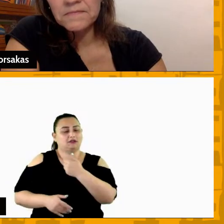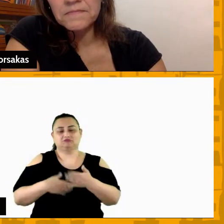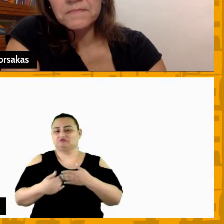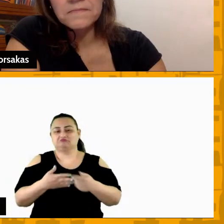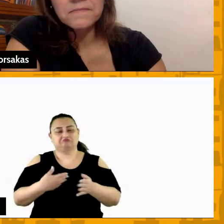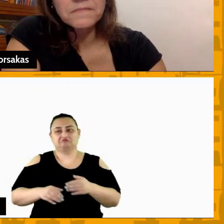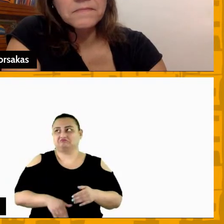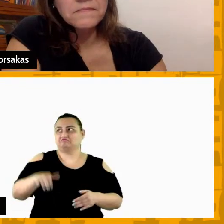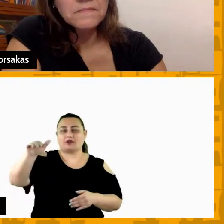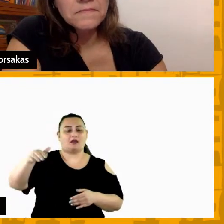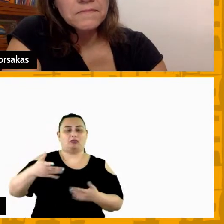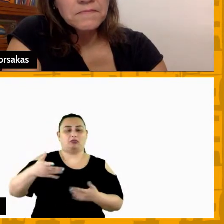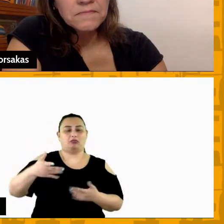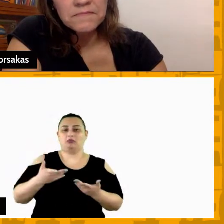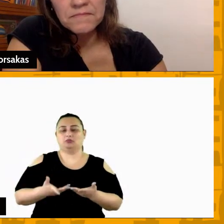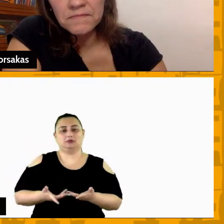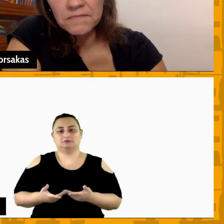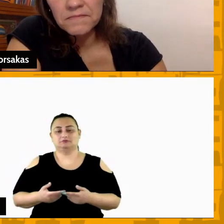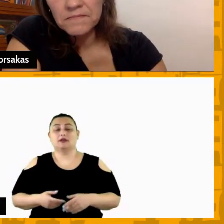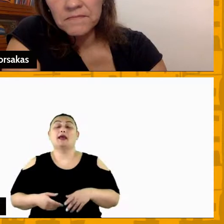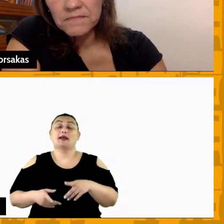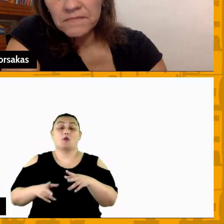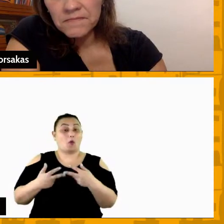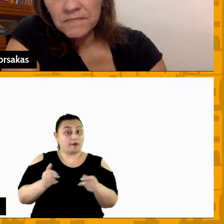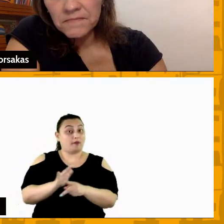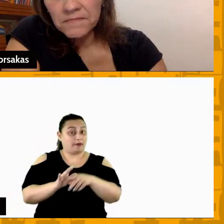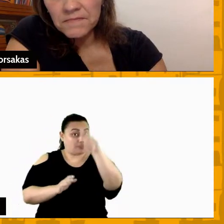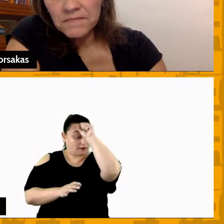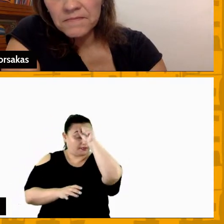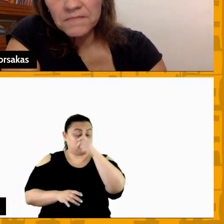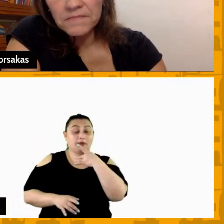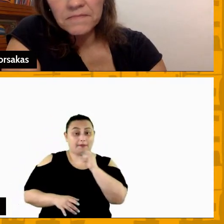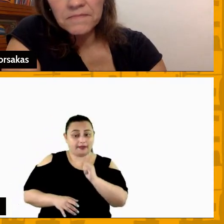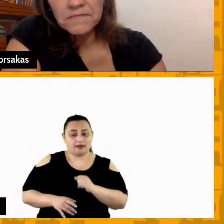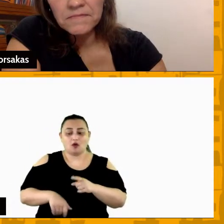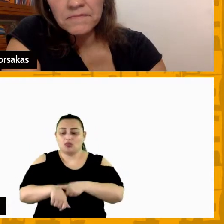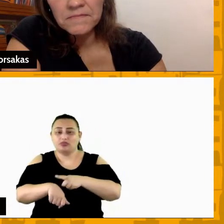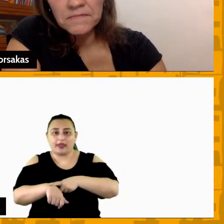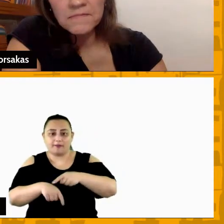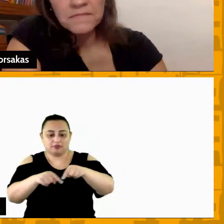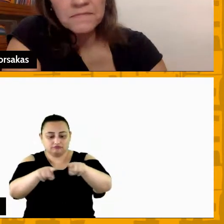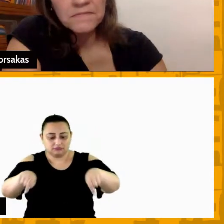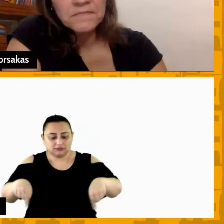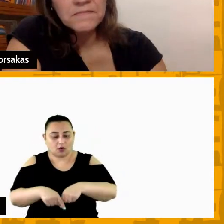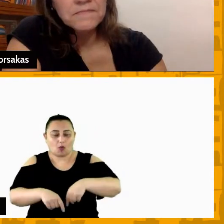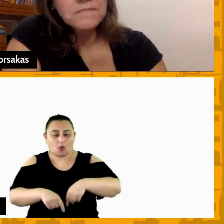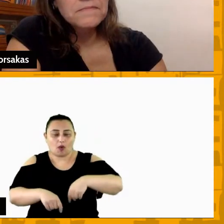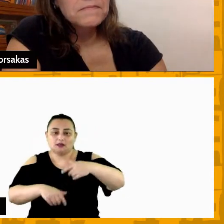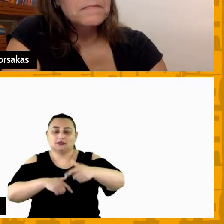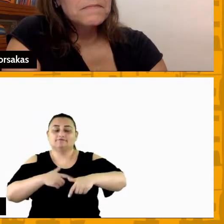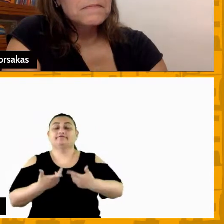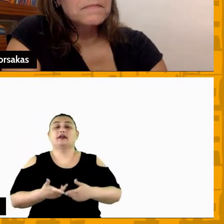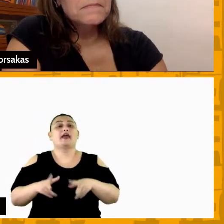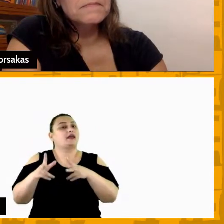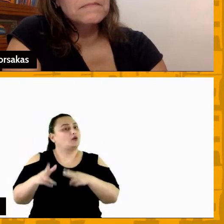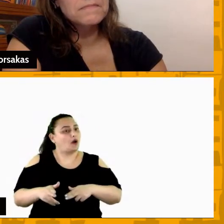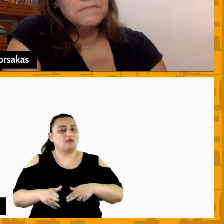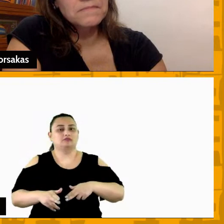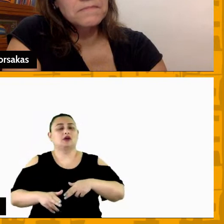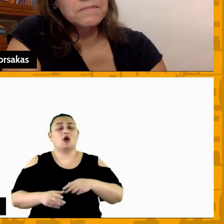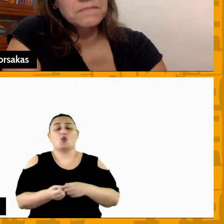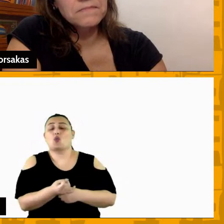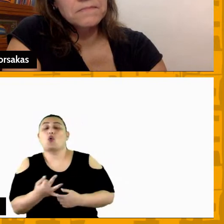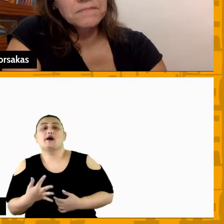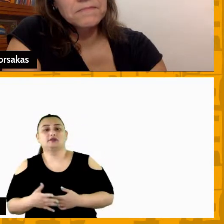algumas coisas que eu aprendi com meu pai o tempo de permanência na quadra ele tem que ser proporcional ao rendimento que o atleta está